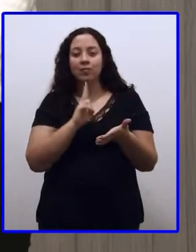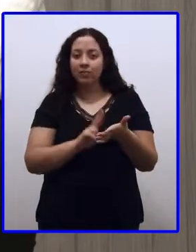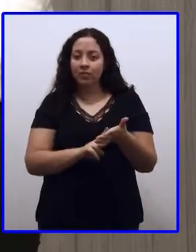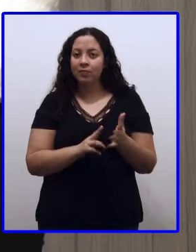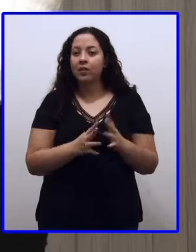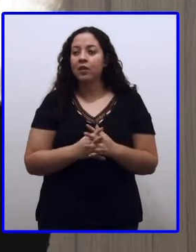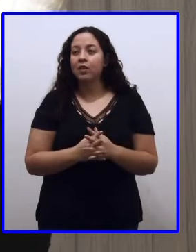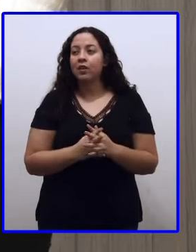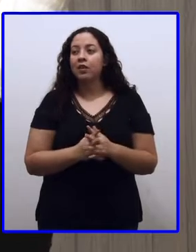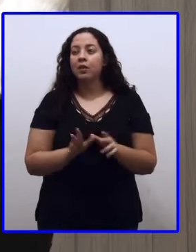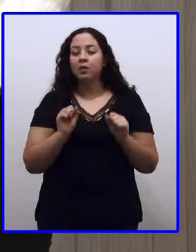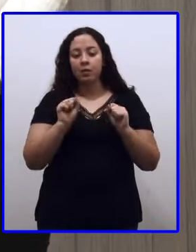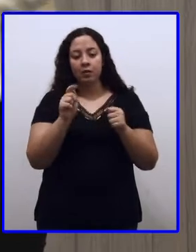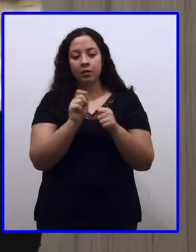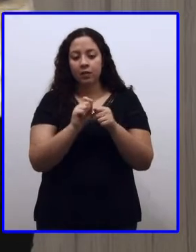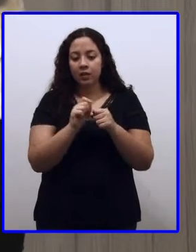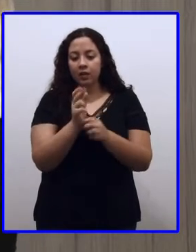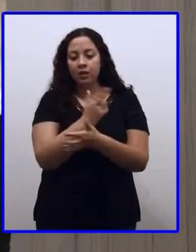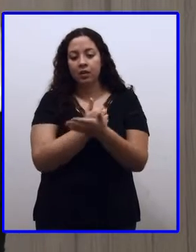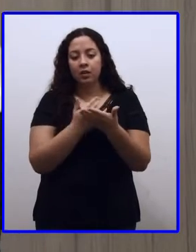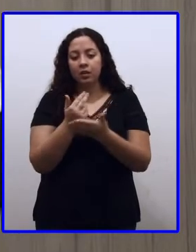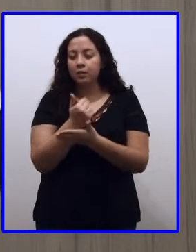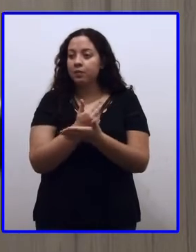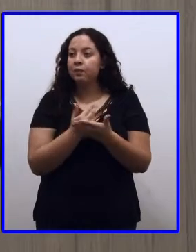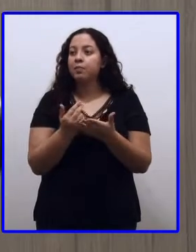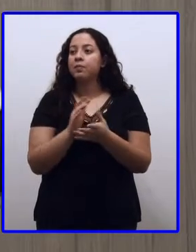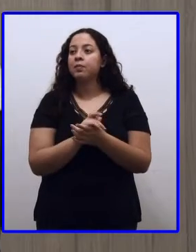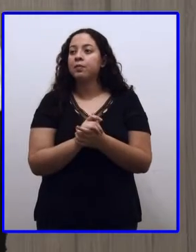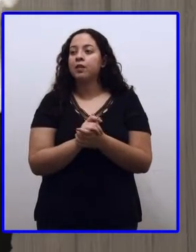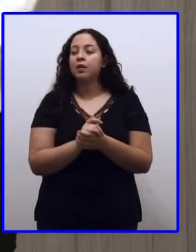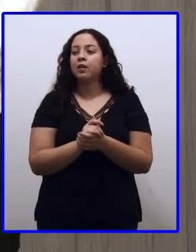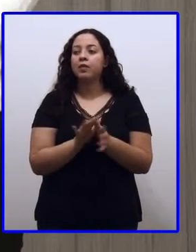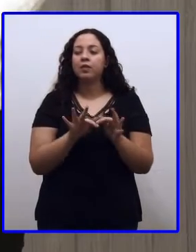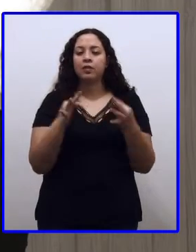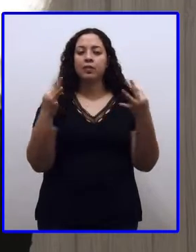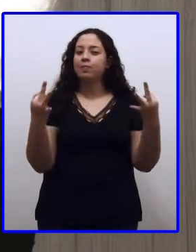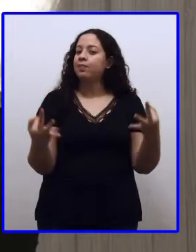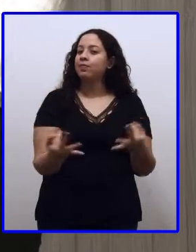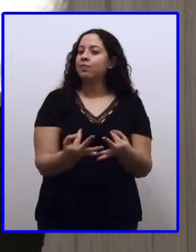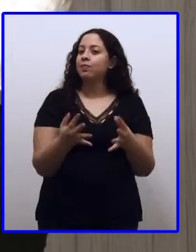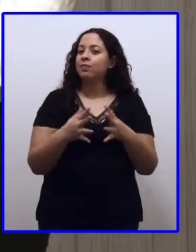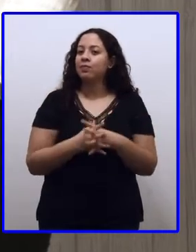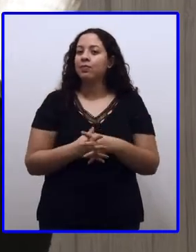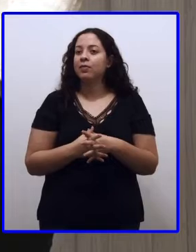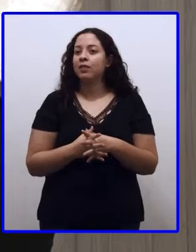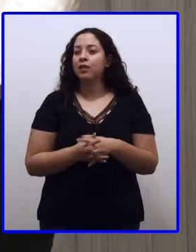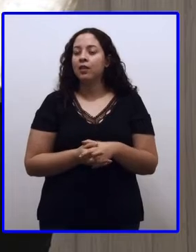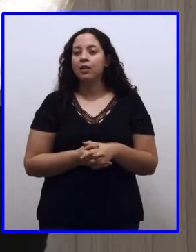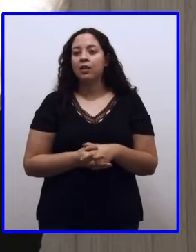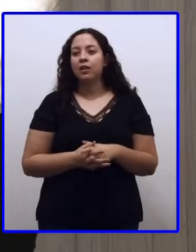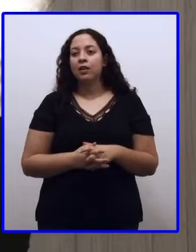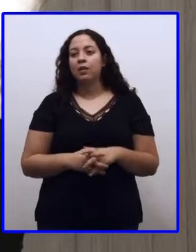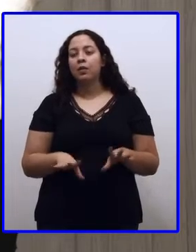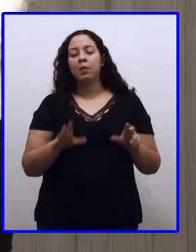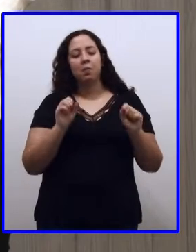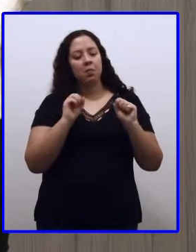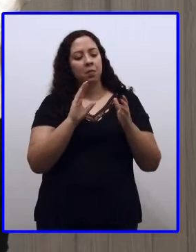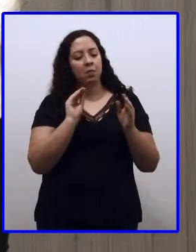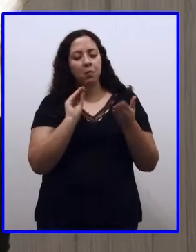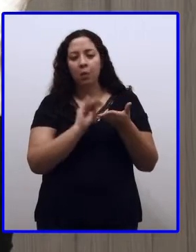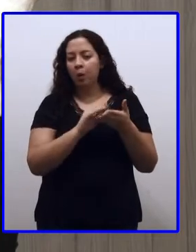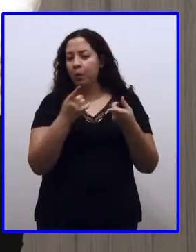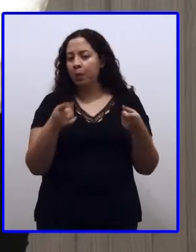desenho, fazer eles, fazer como que é a família. Verdade, em peitáculo, colocar coração, letra de